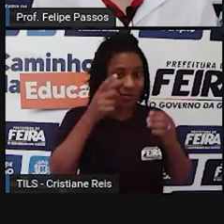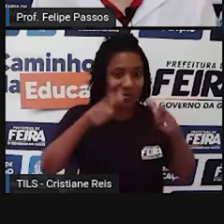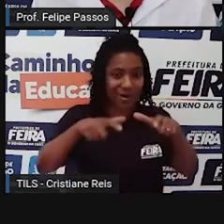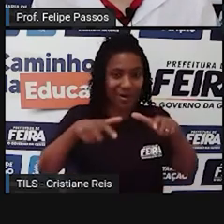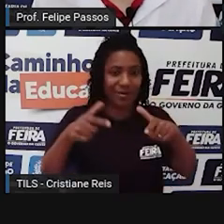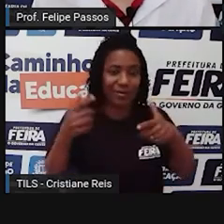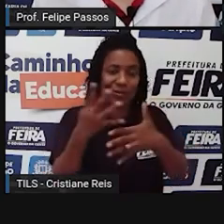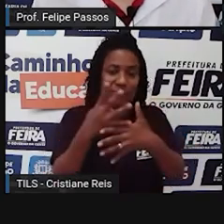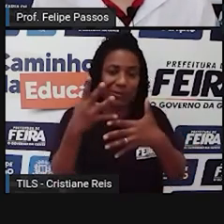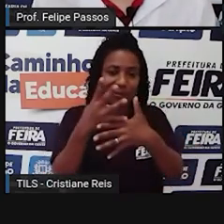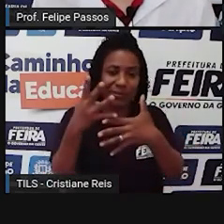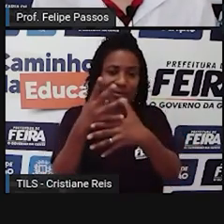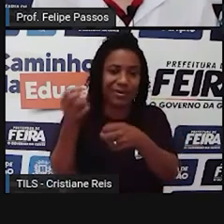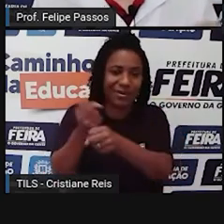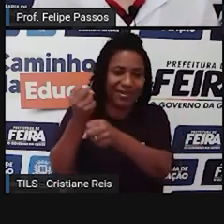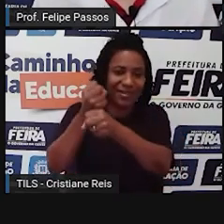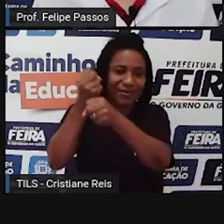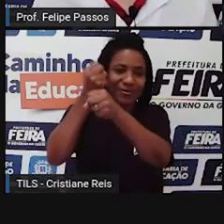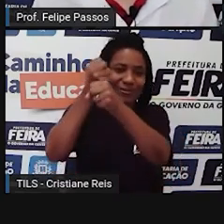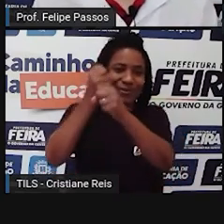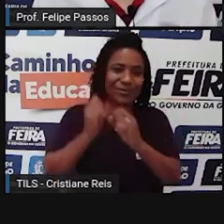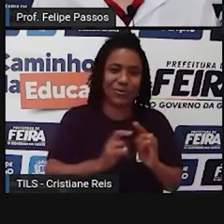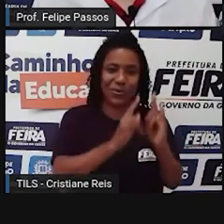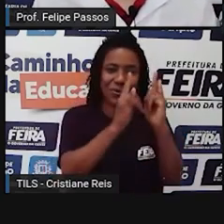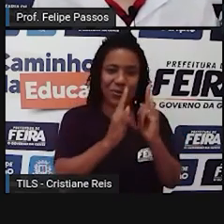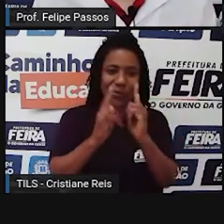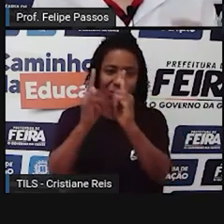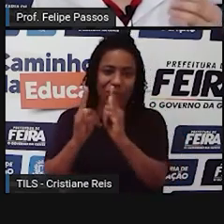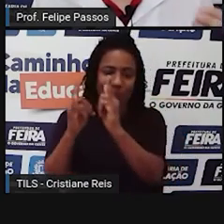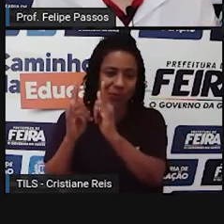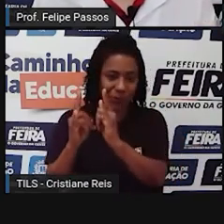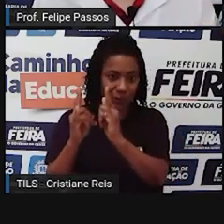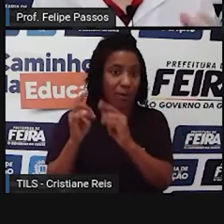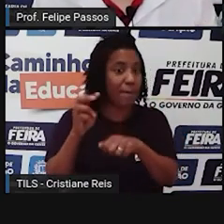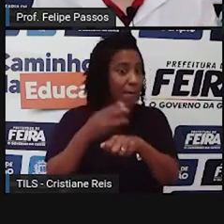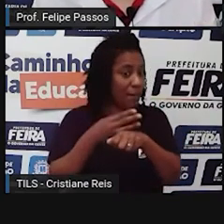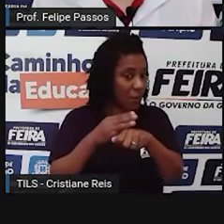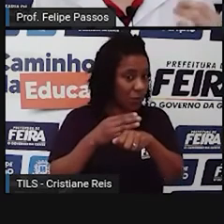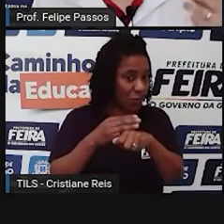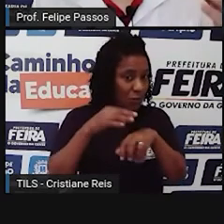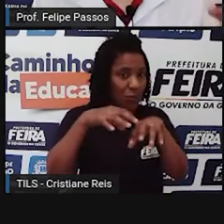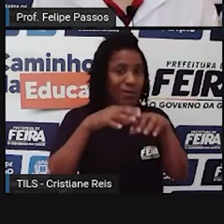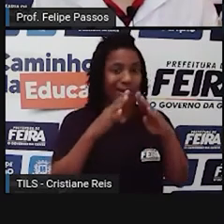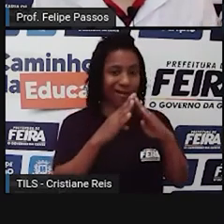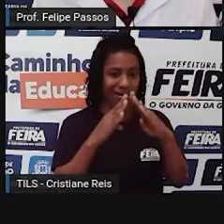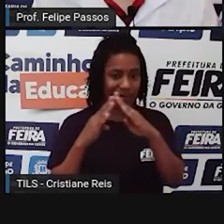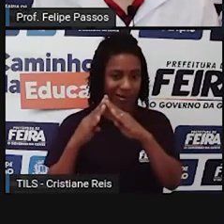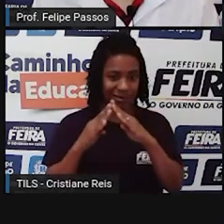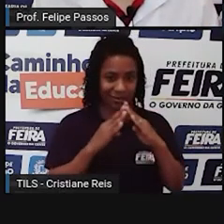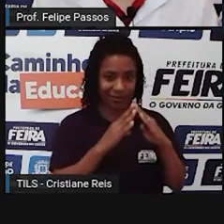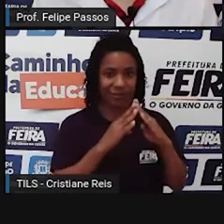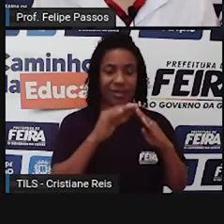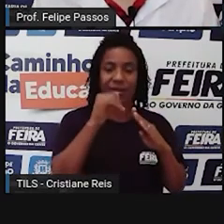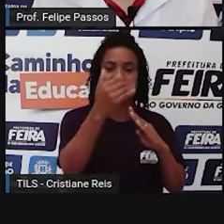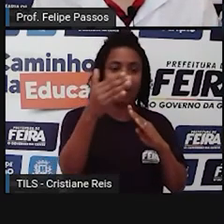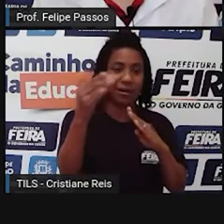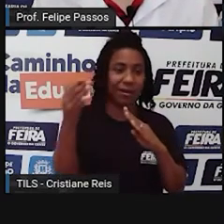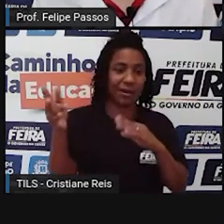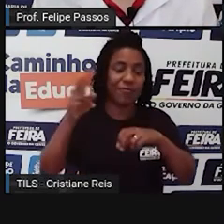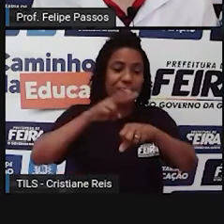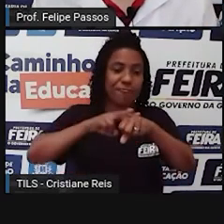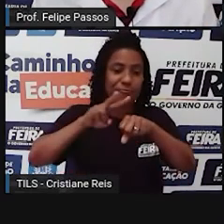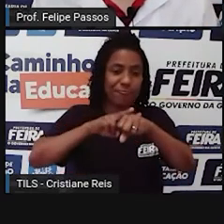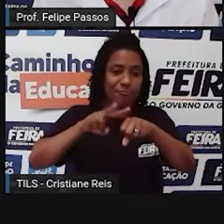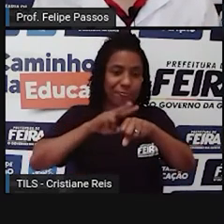Onde tá mais verdinho, onde você não encontra essas manchas marrons e cinzas, né, que é dos telhados, das ruas,